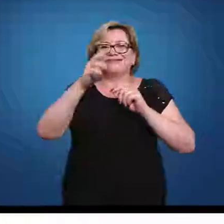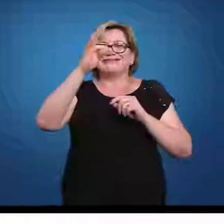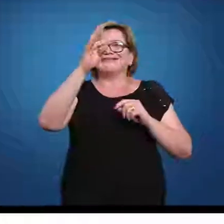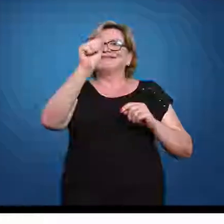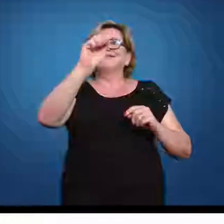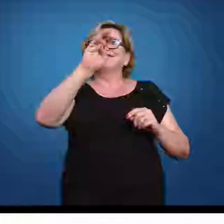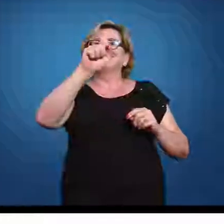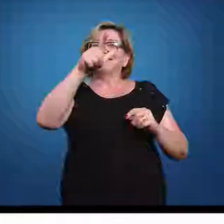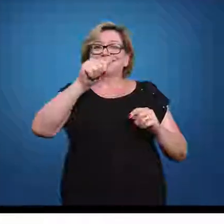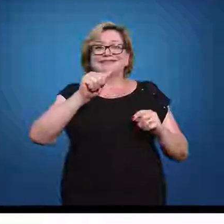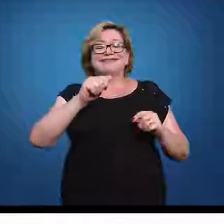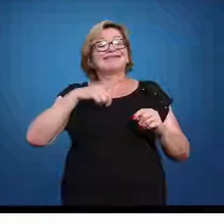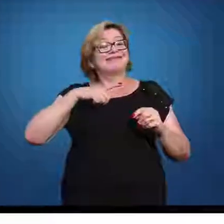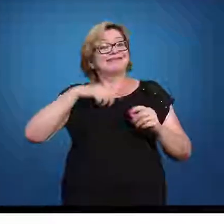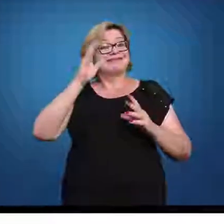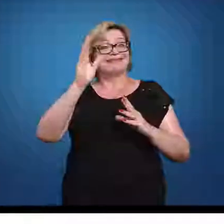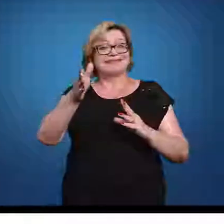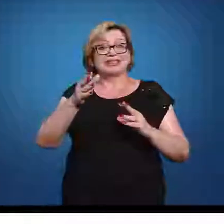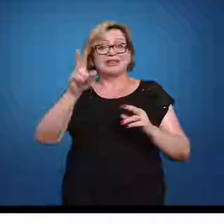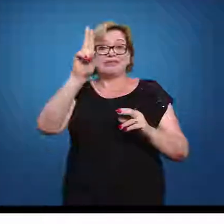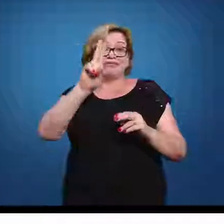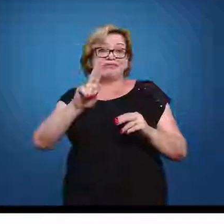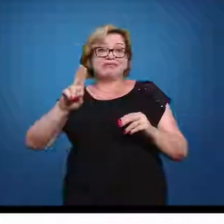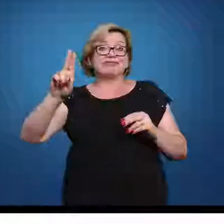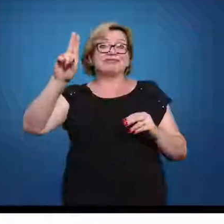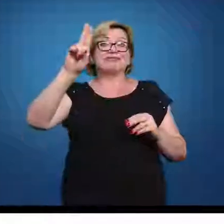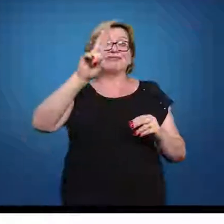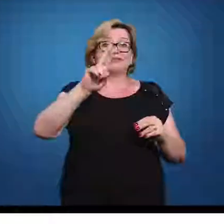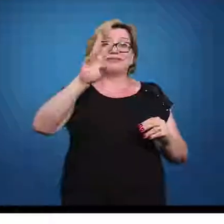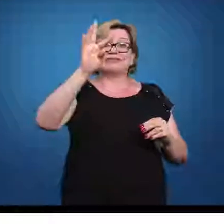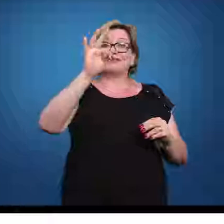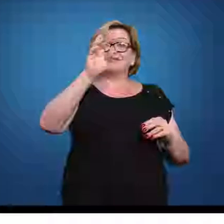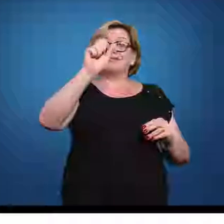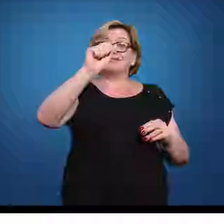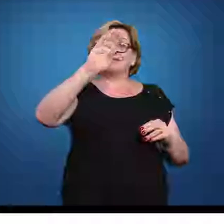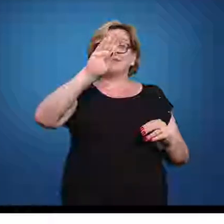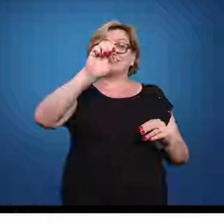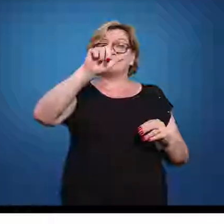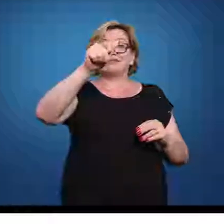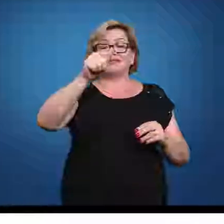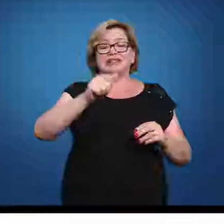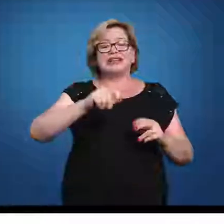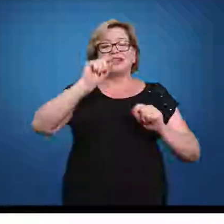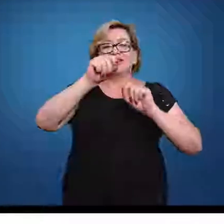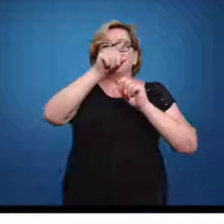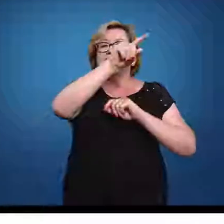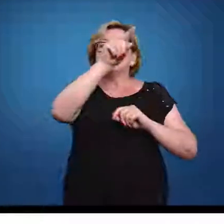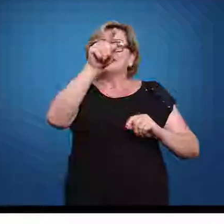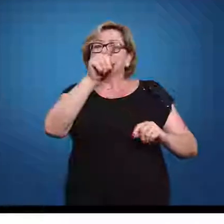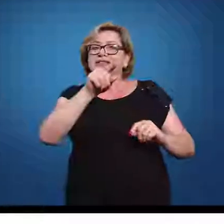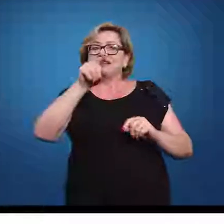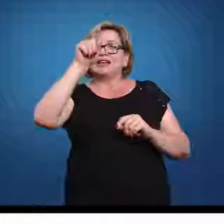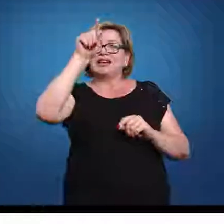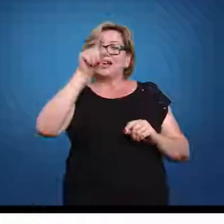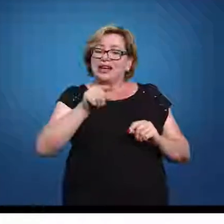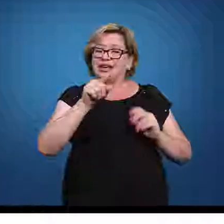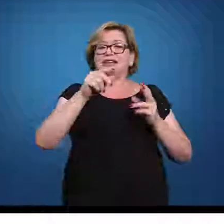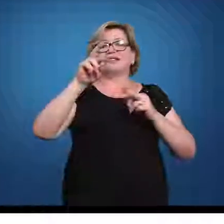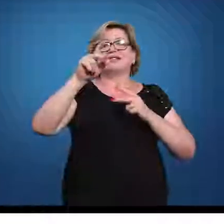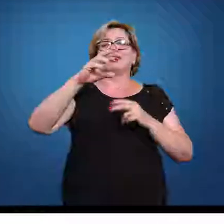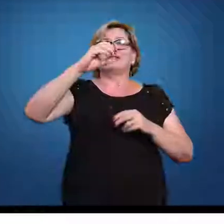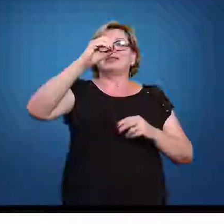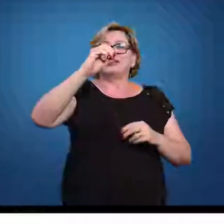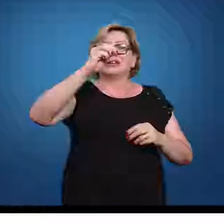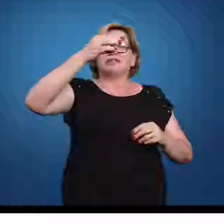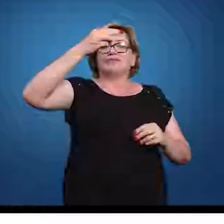Eu não preciso fazer o cálculo, eu vou me utilizar da tabela para descobrir essa área. Então, o valor de Z correspondente a 1 corresponde a uma